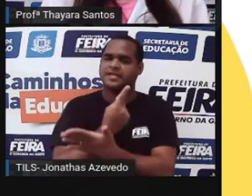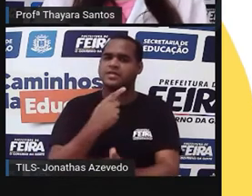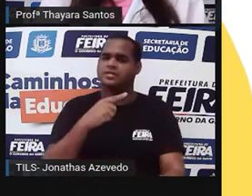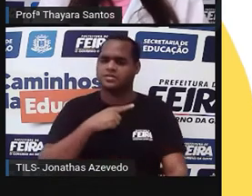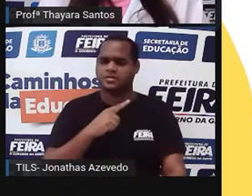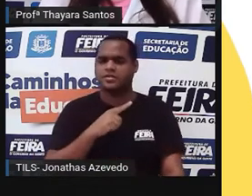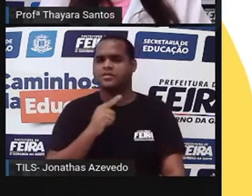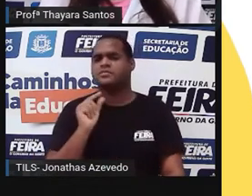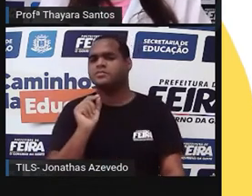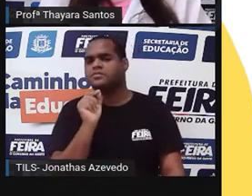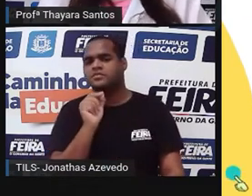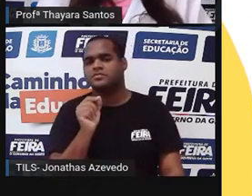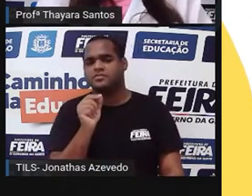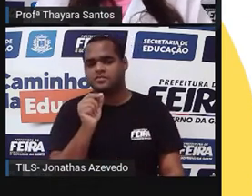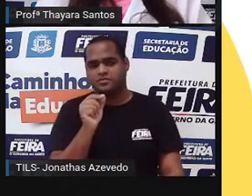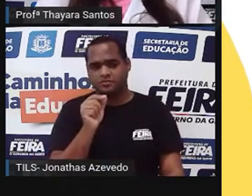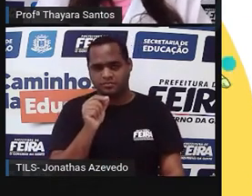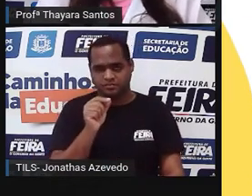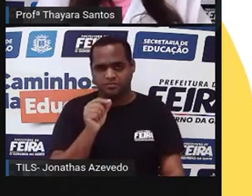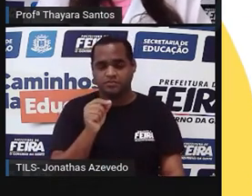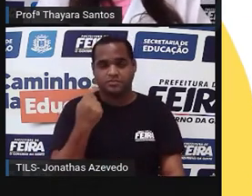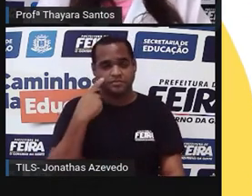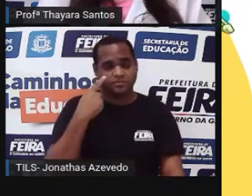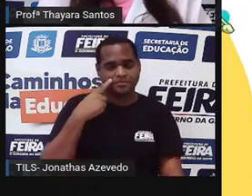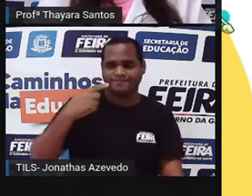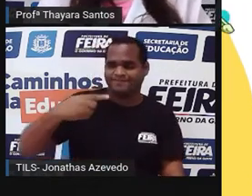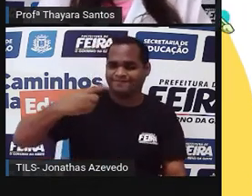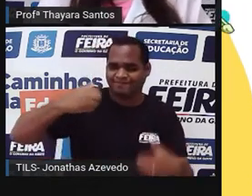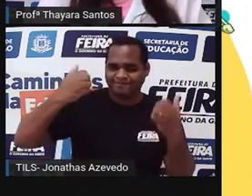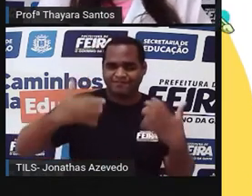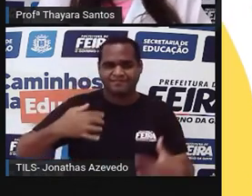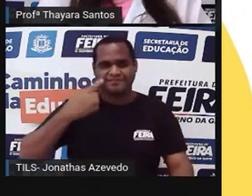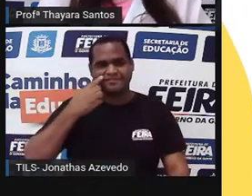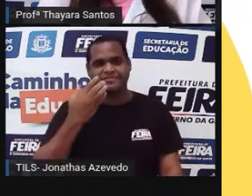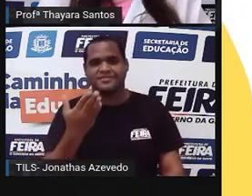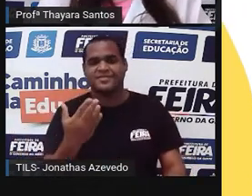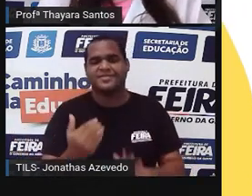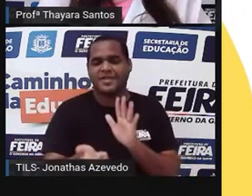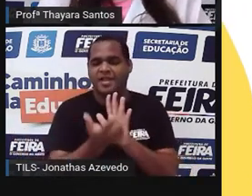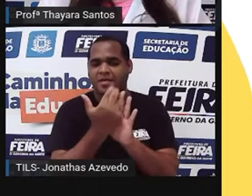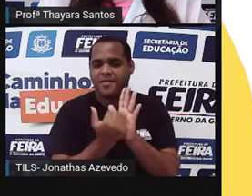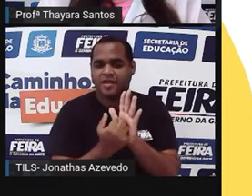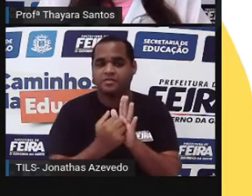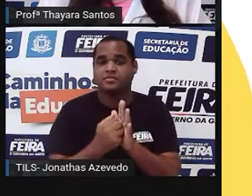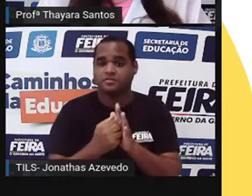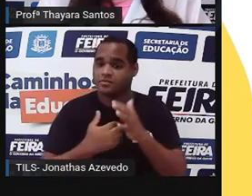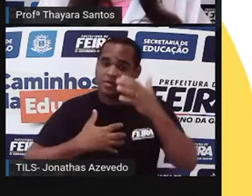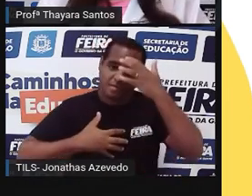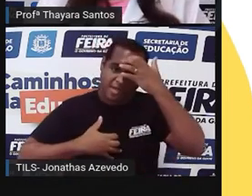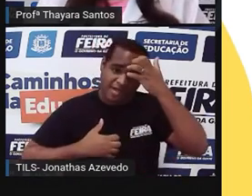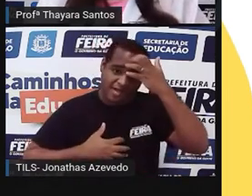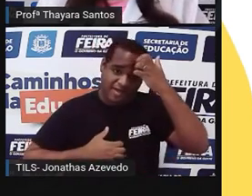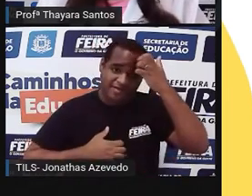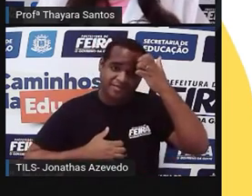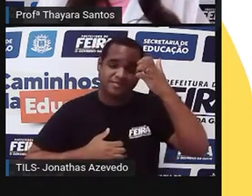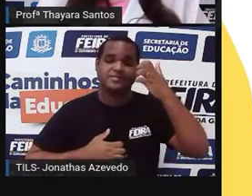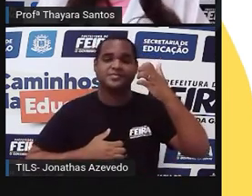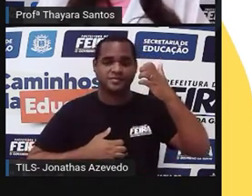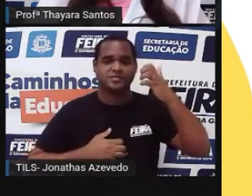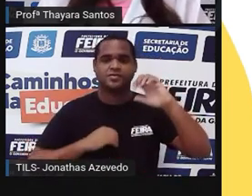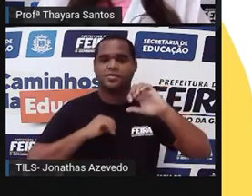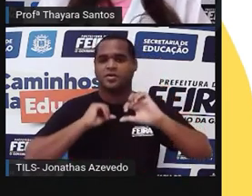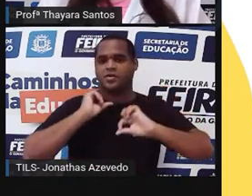Como assim? Num primeiro momento, quando a gente olha essa imagem, parece que um macaco vai